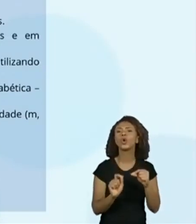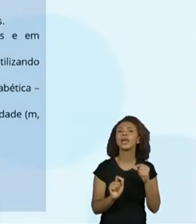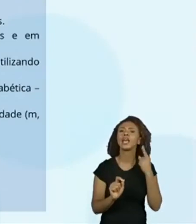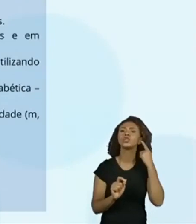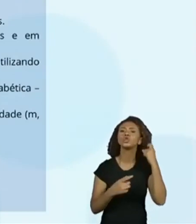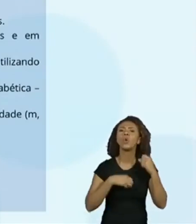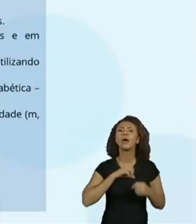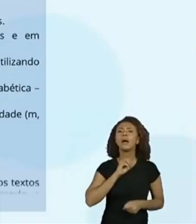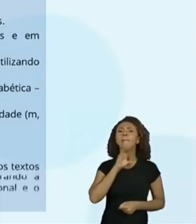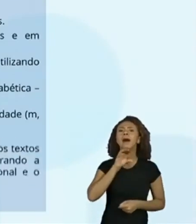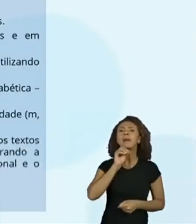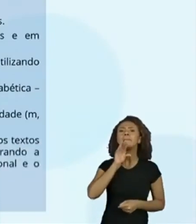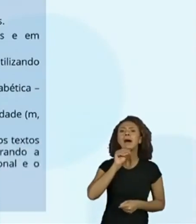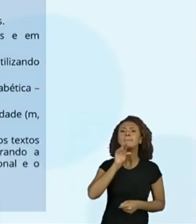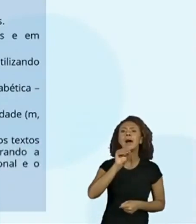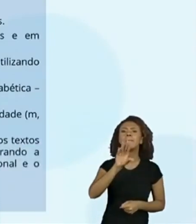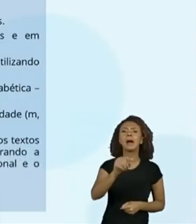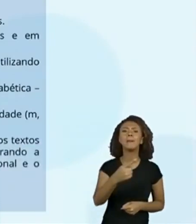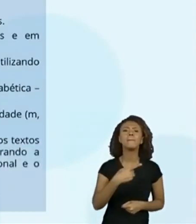gráfico, tio.